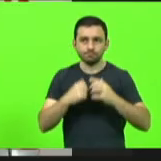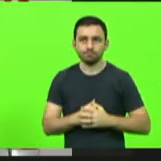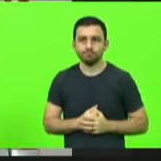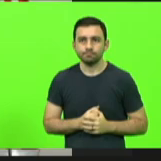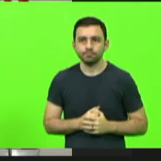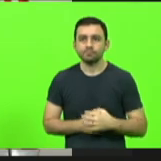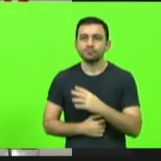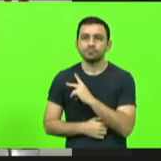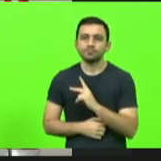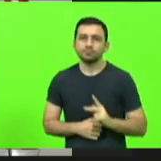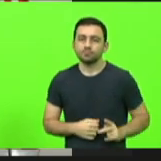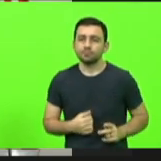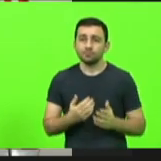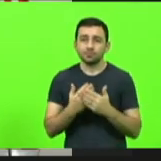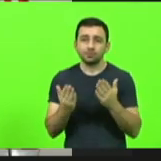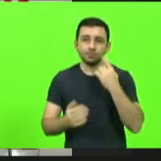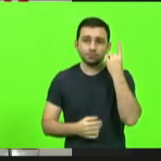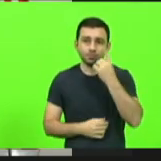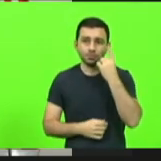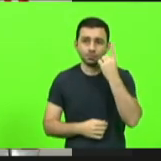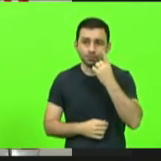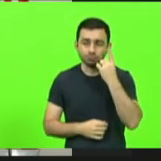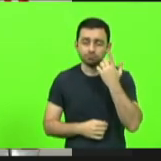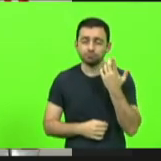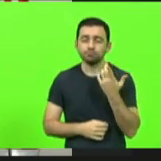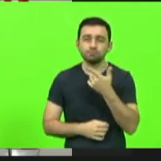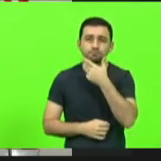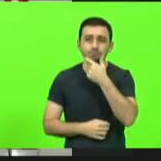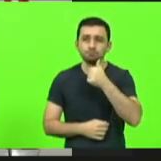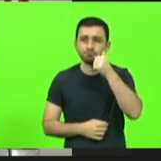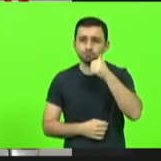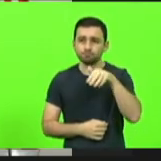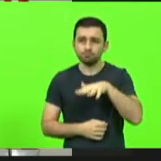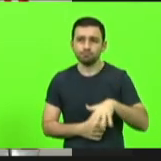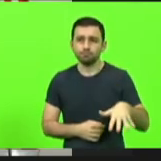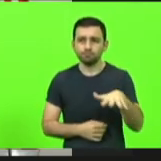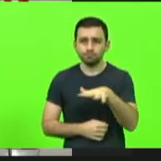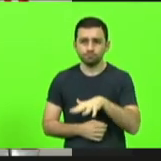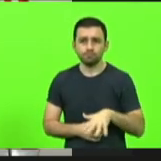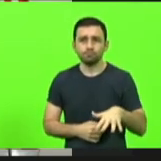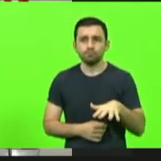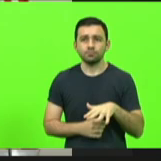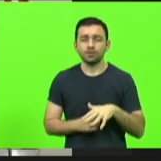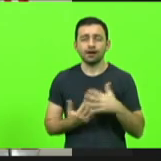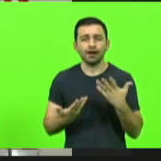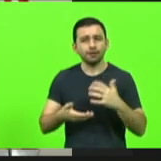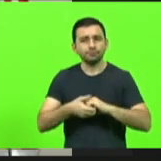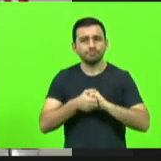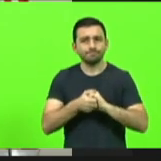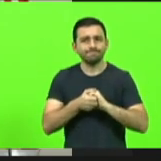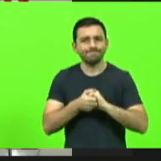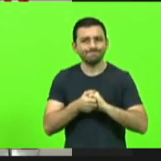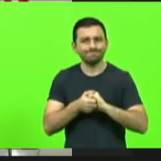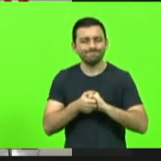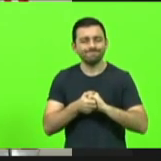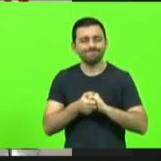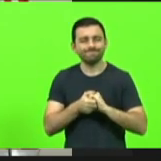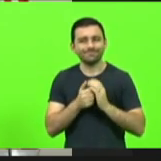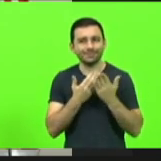presidente, senhores deputados, senhoras deputadas, queria cumprimentar carinhosamente